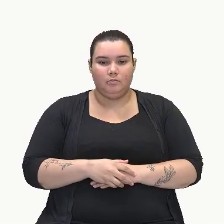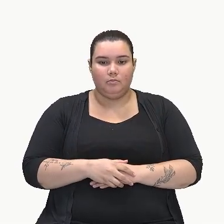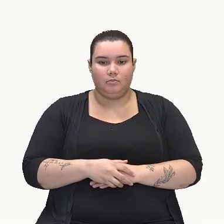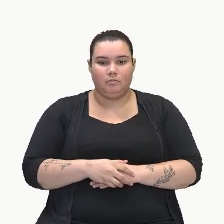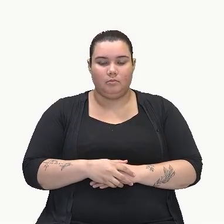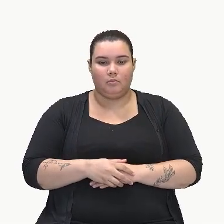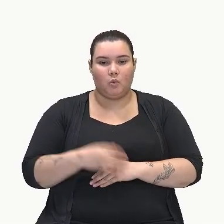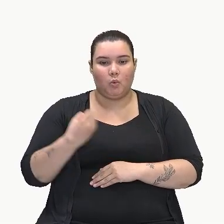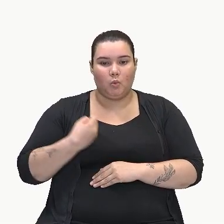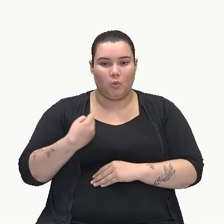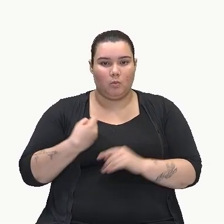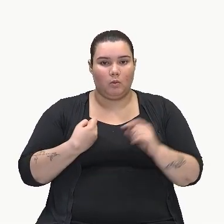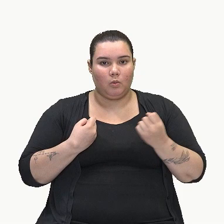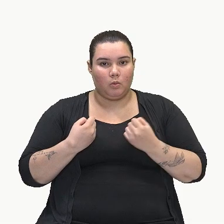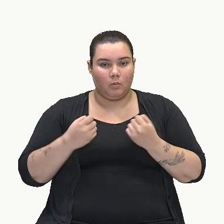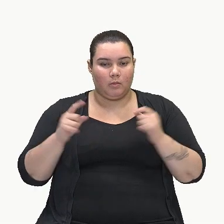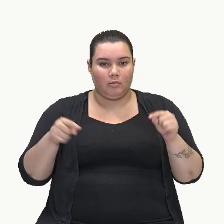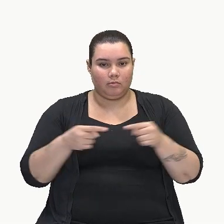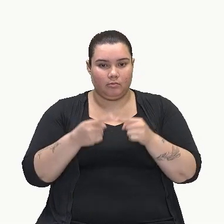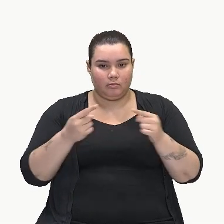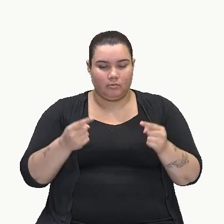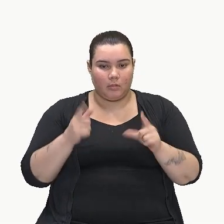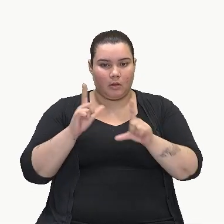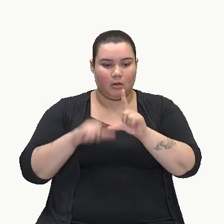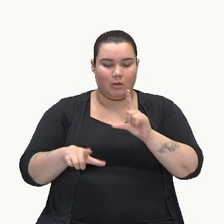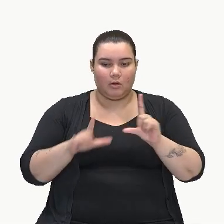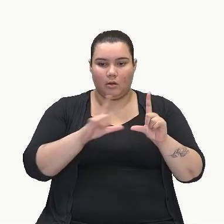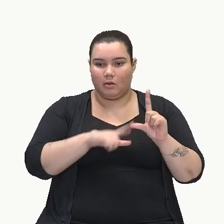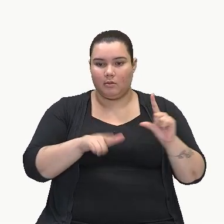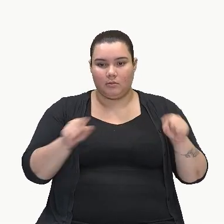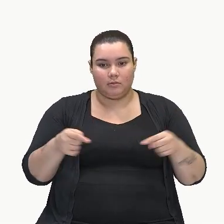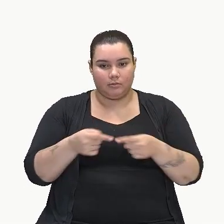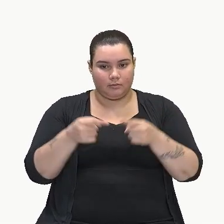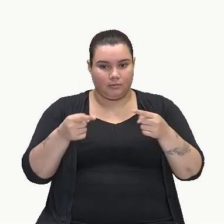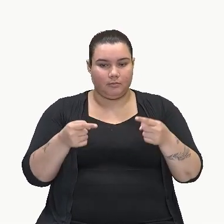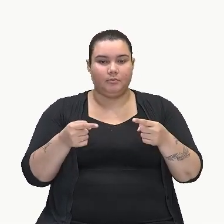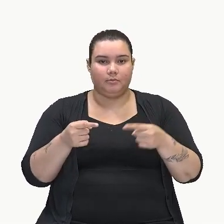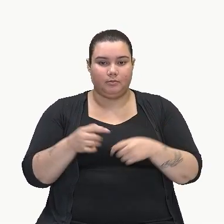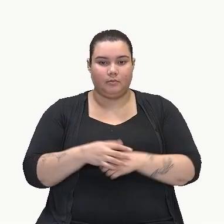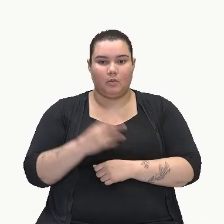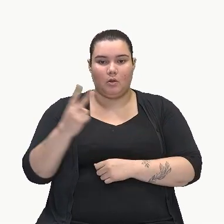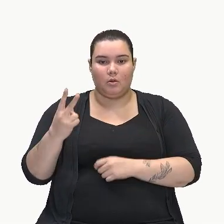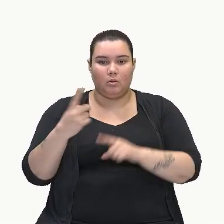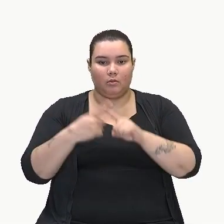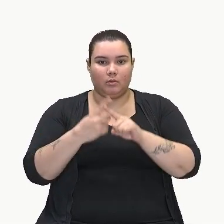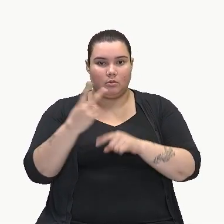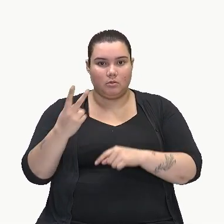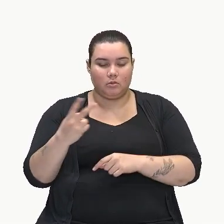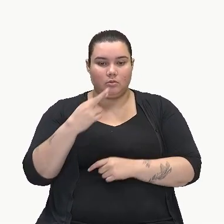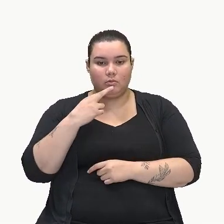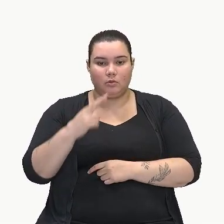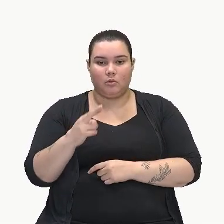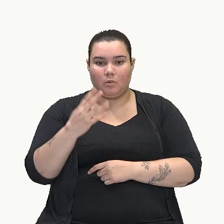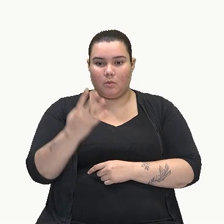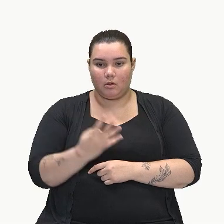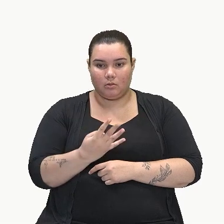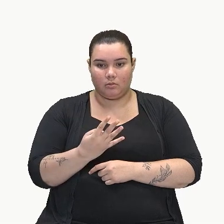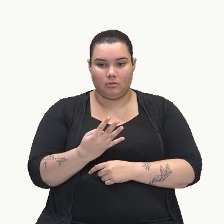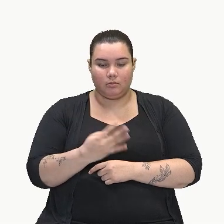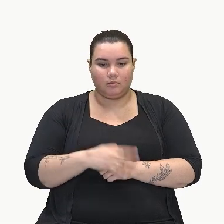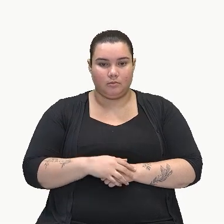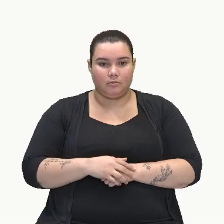coeficiente com coeficiente, parte literal com parte literal. 2 vezes 2, 4.